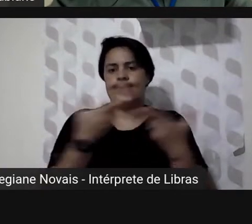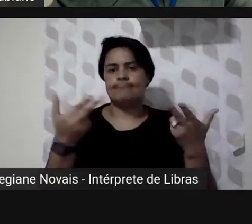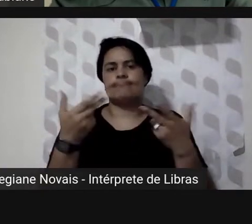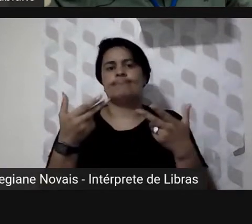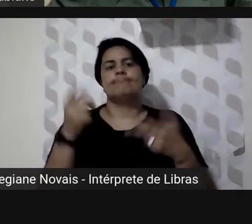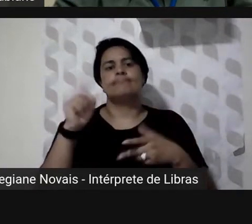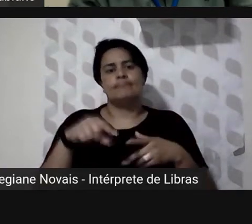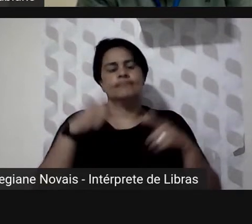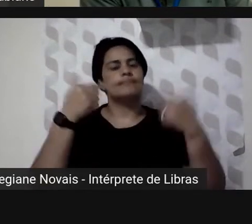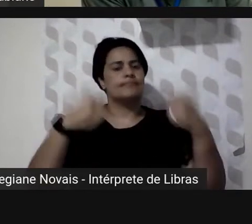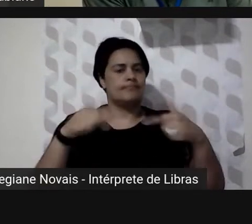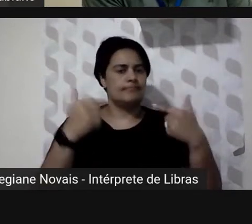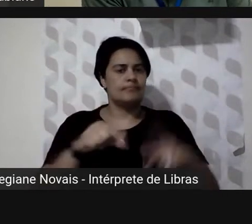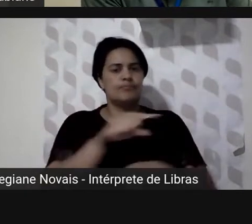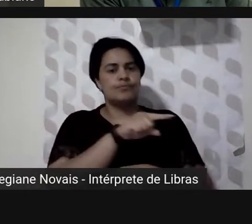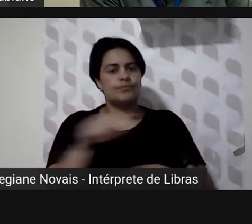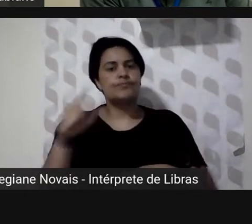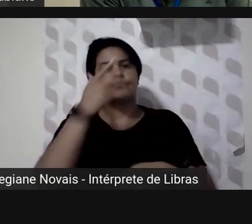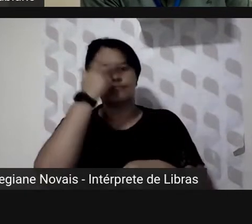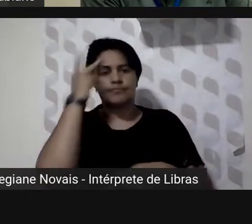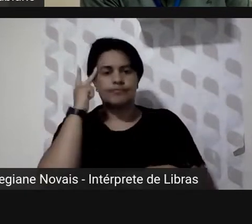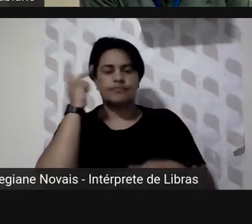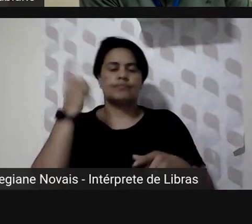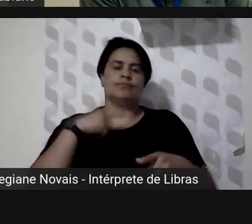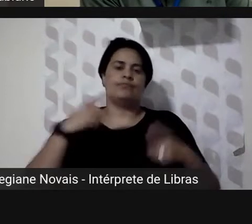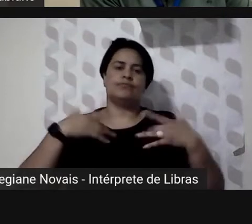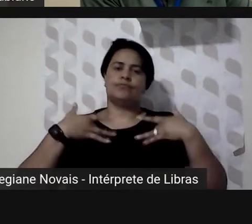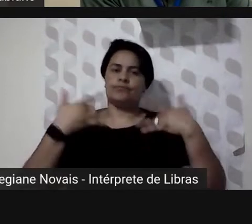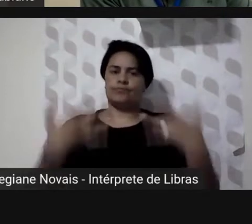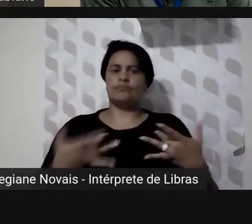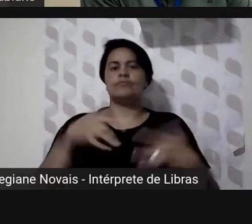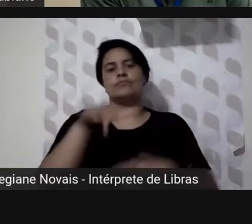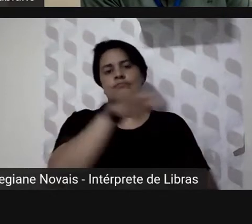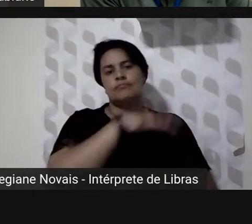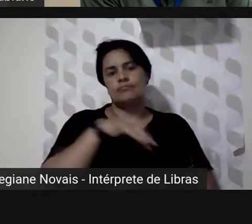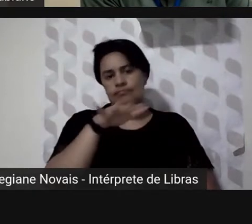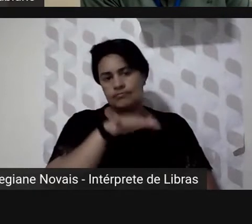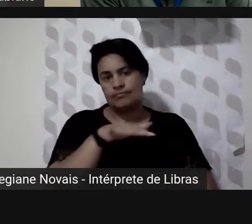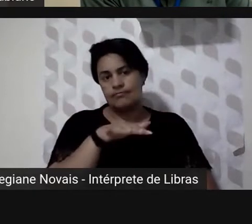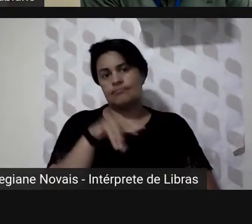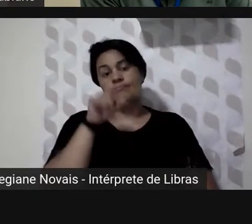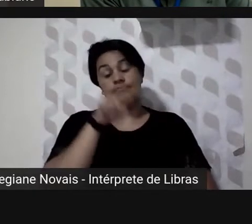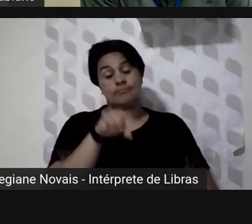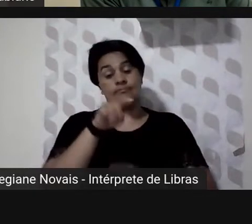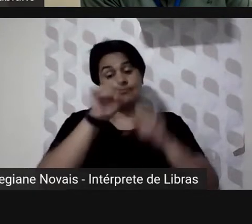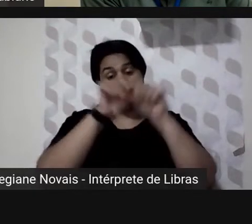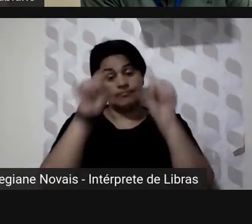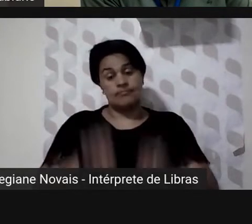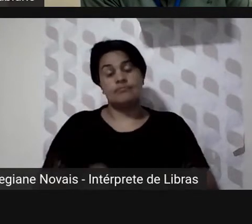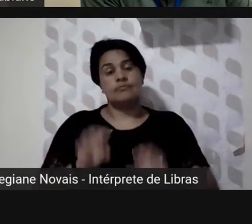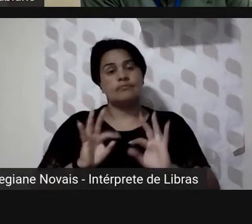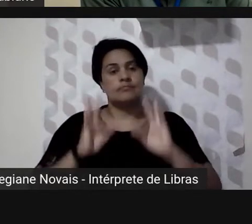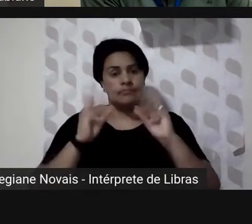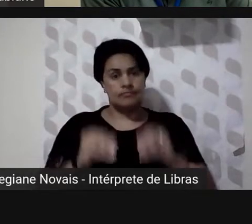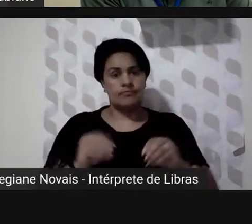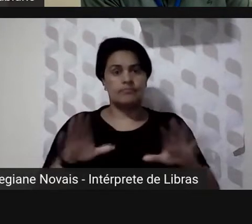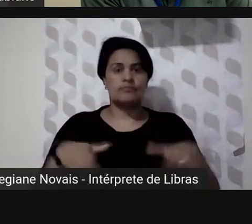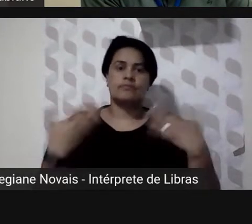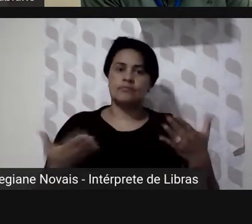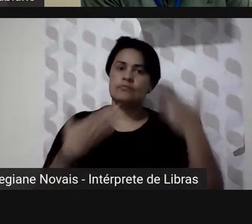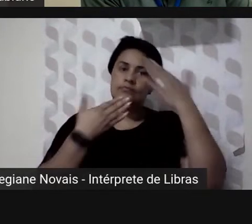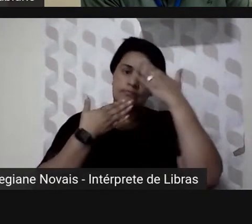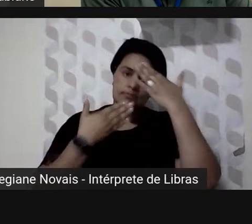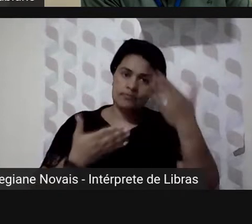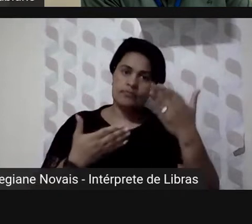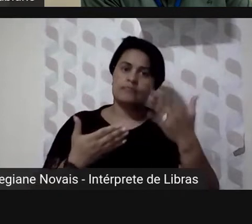das pessoas que se dedicam a essa organização a essa sistematização a tudo isso então muito obrigado queria deixar